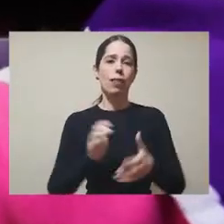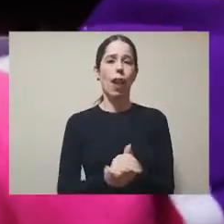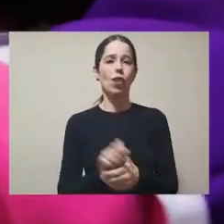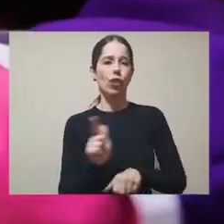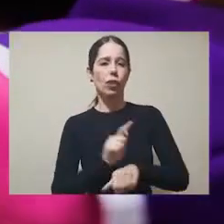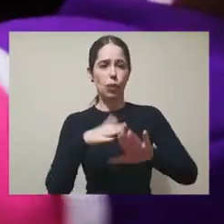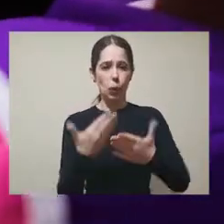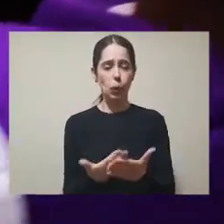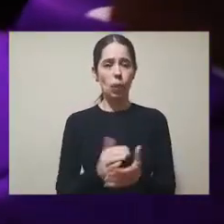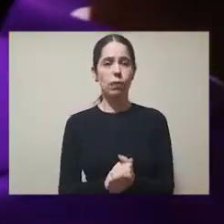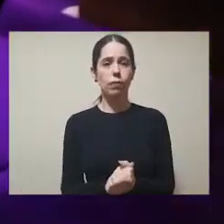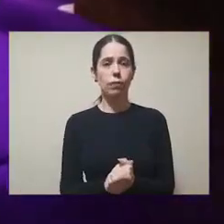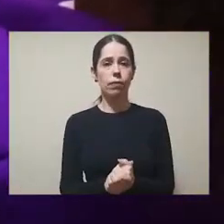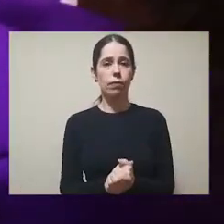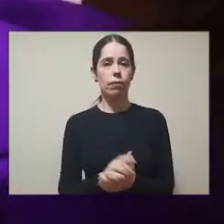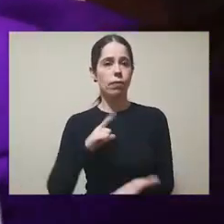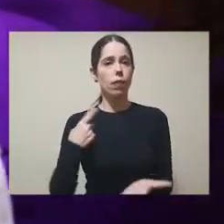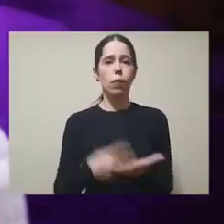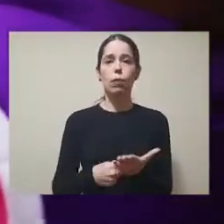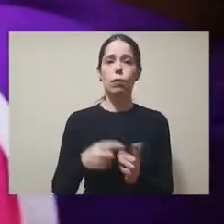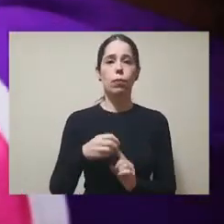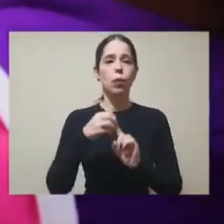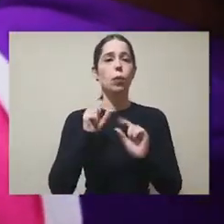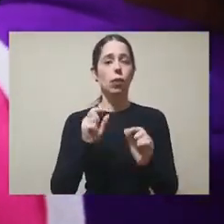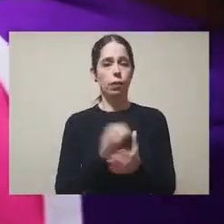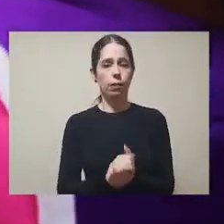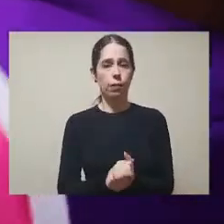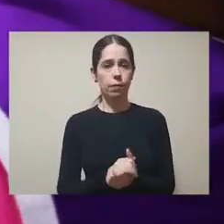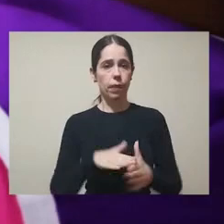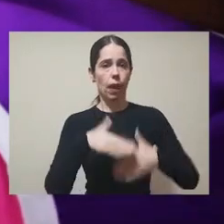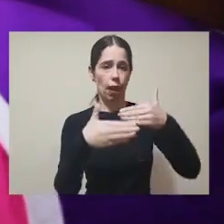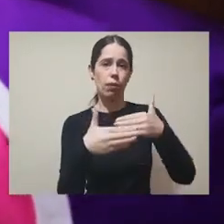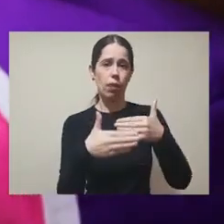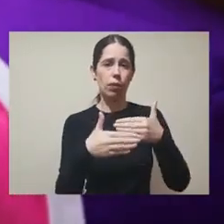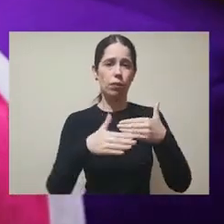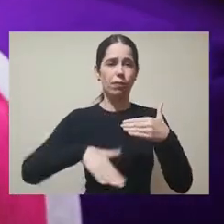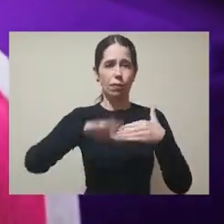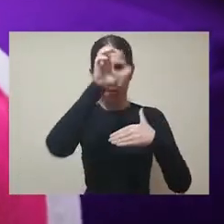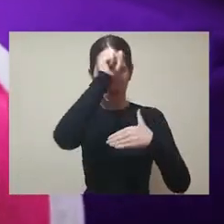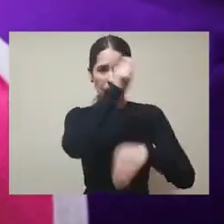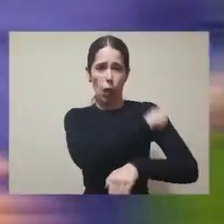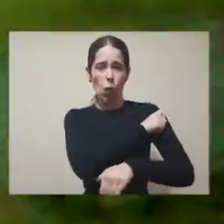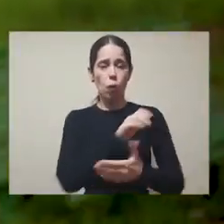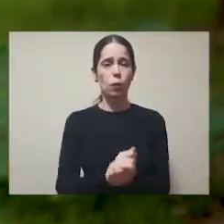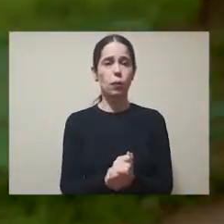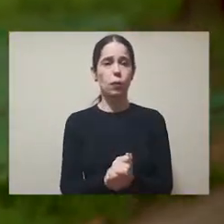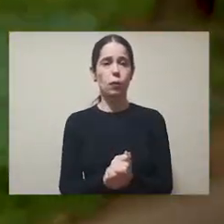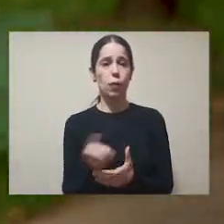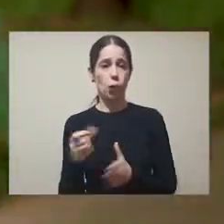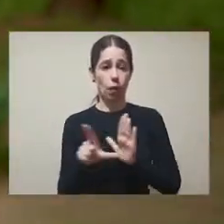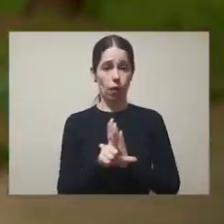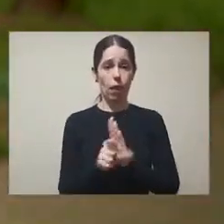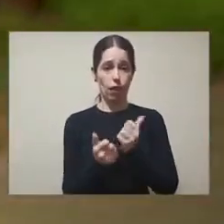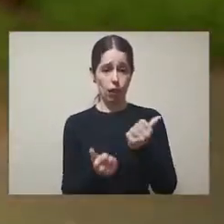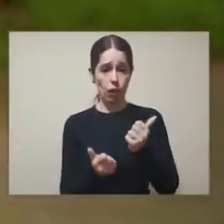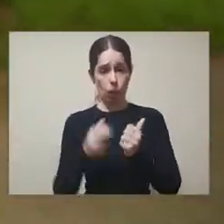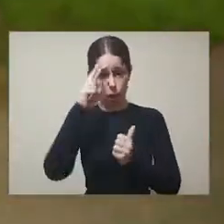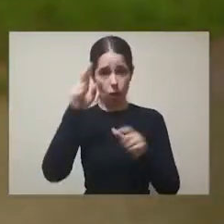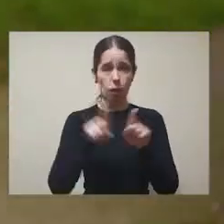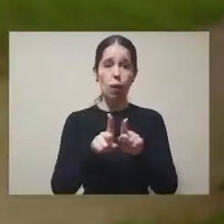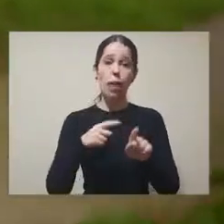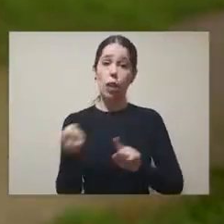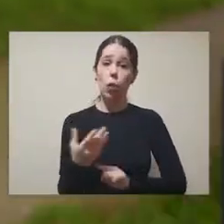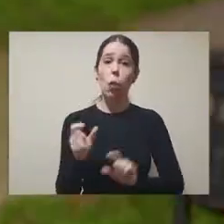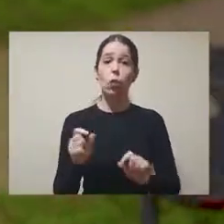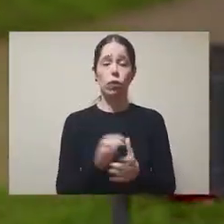qualificar a gestão escolar, tendo como principal compromisso os avanços de aprendizagem. Esta nova lei dos diretores